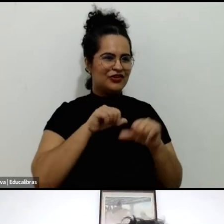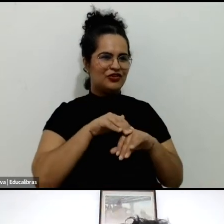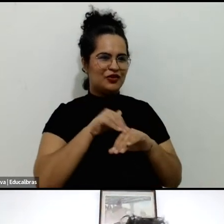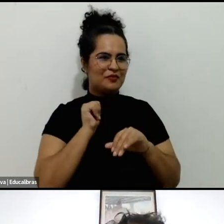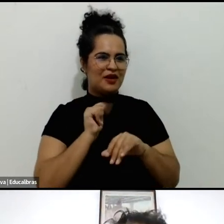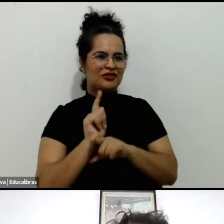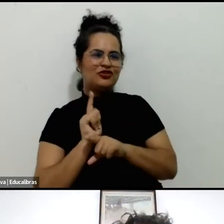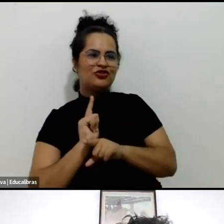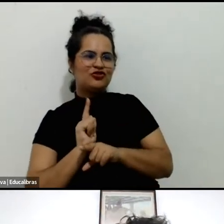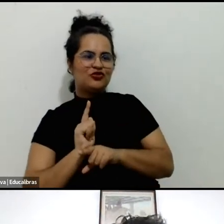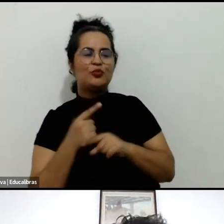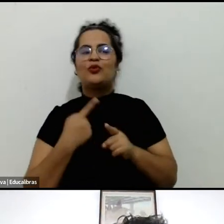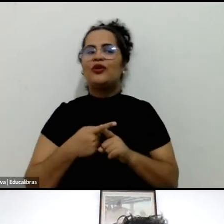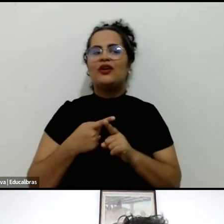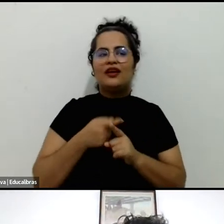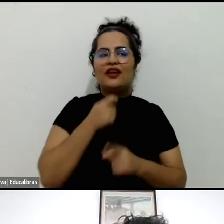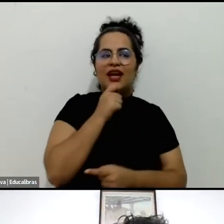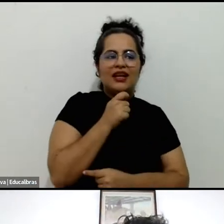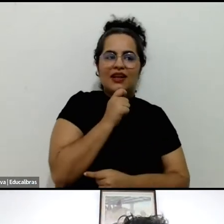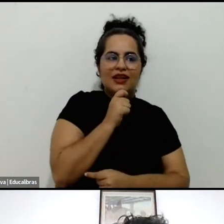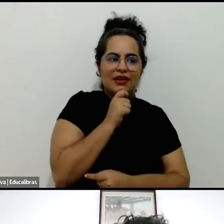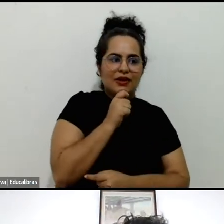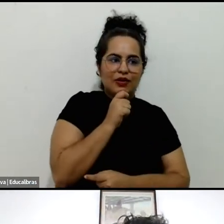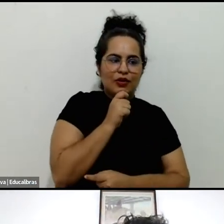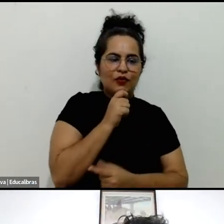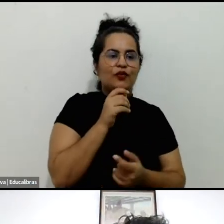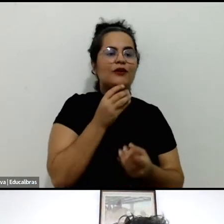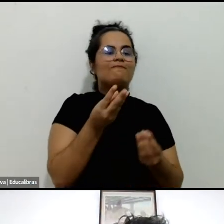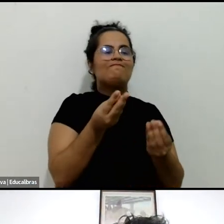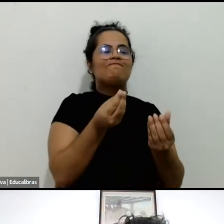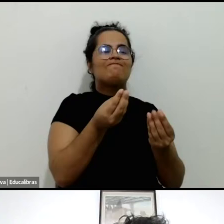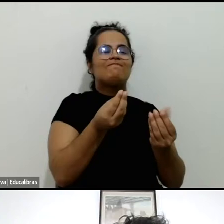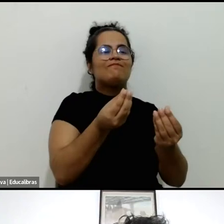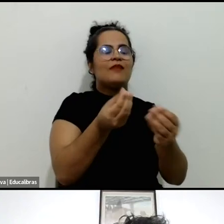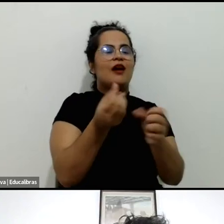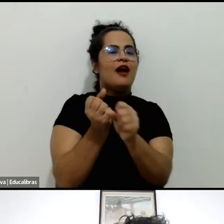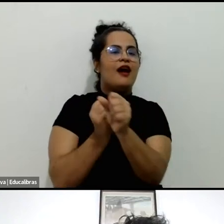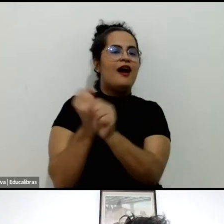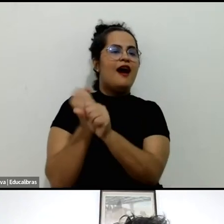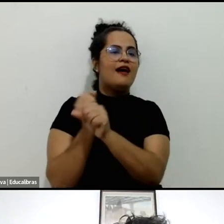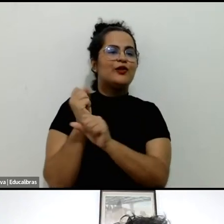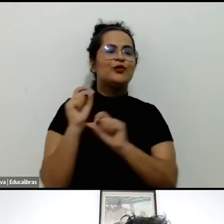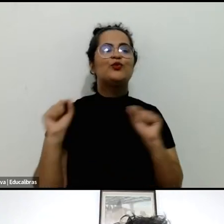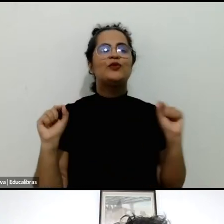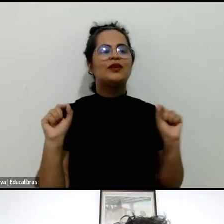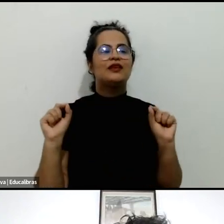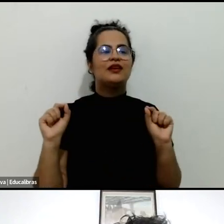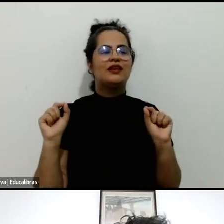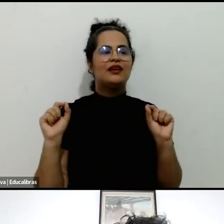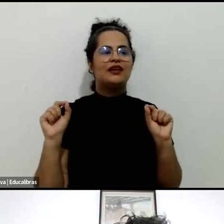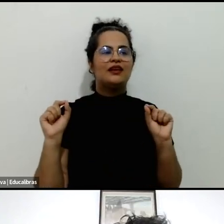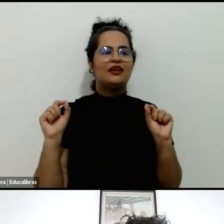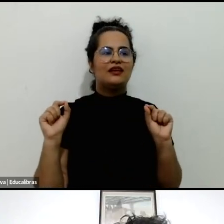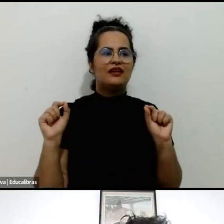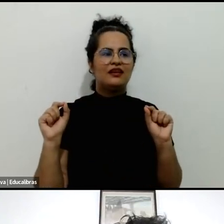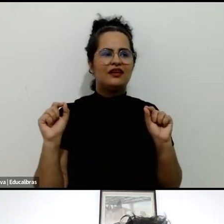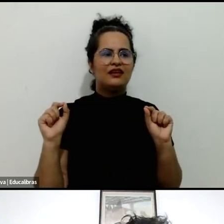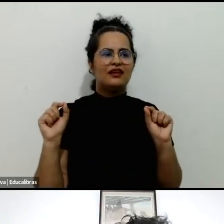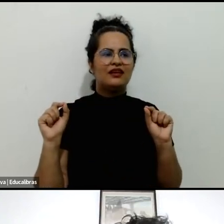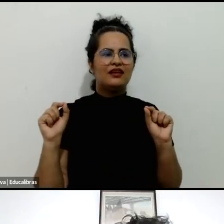nos deparando com aquilo que há muitos anos denominei como uma... deixa eu tomar uma água aqui...